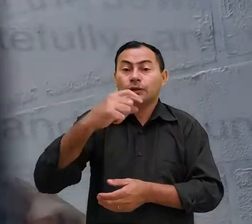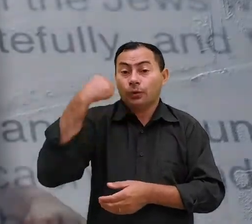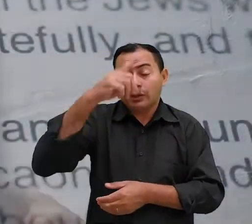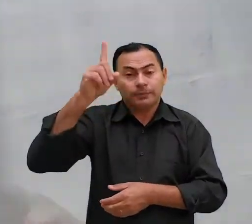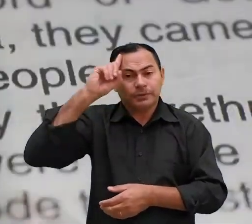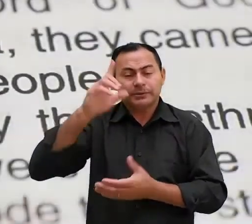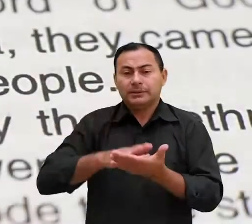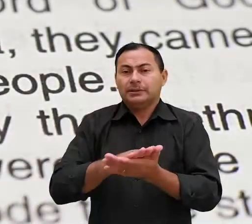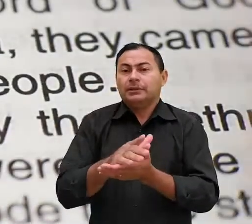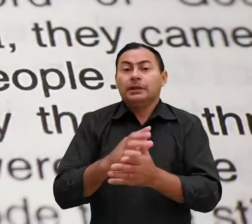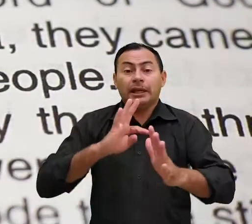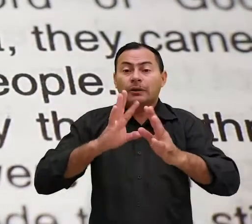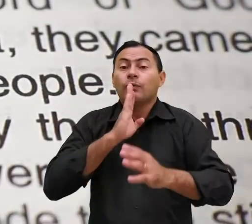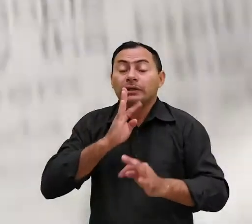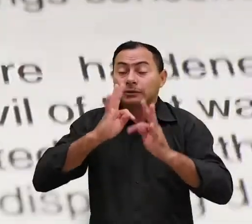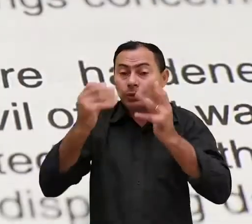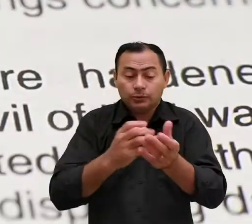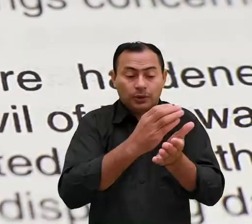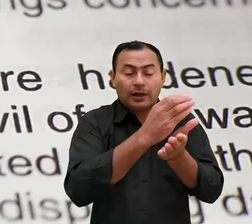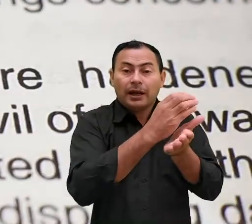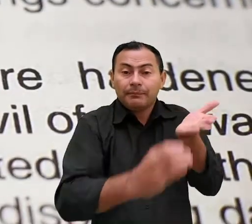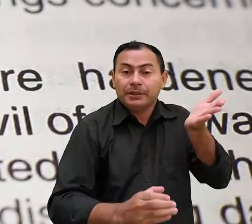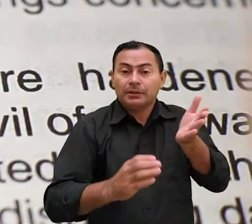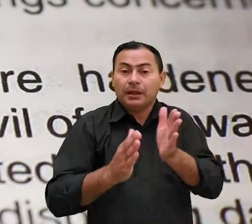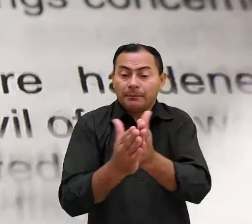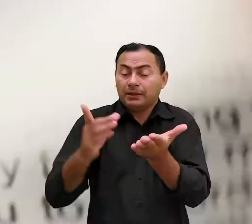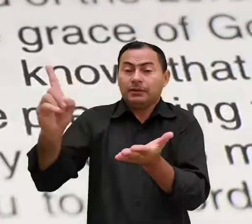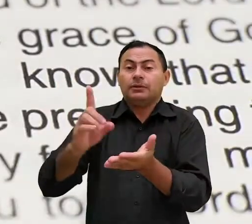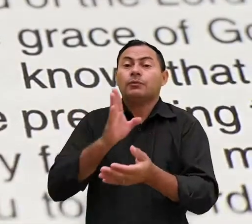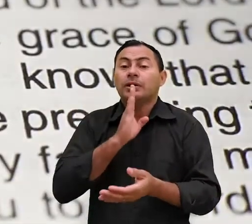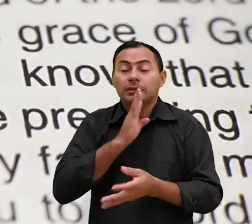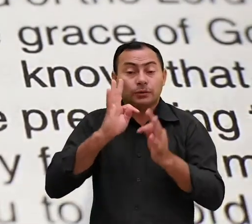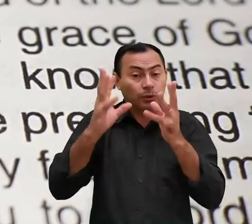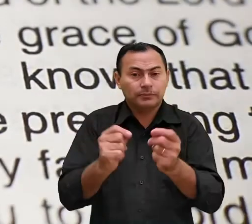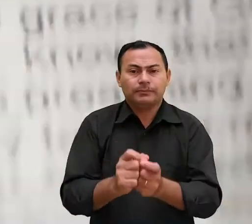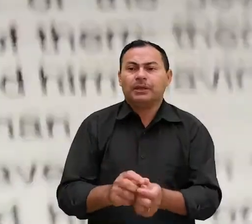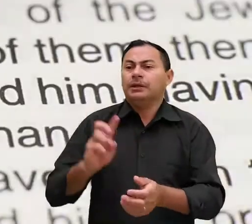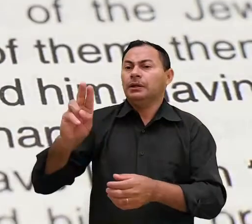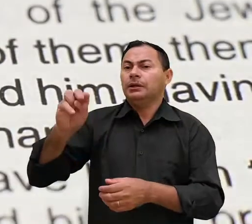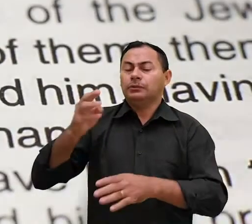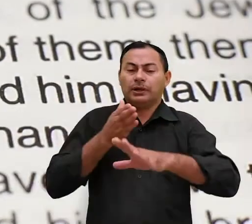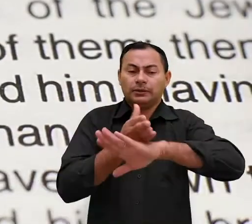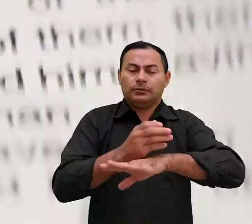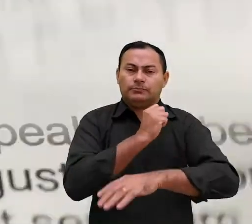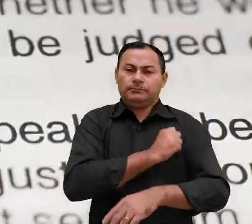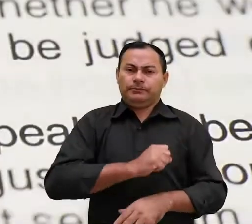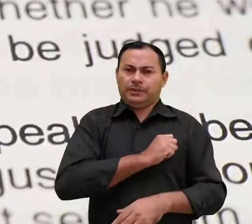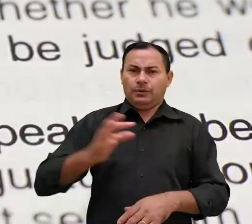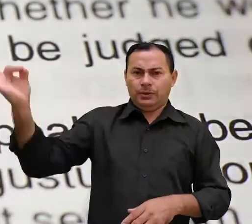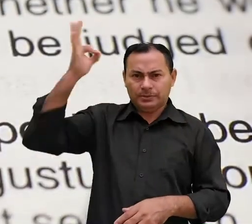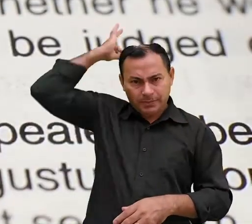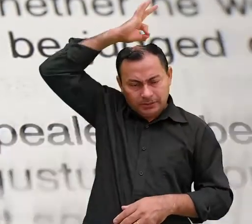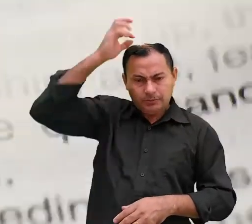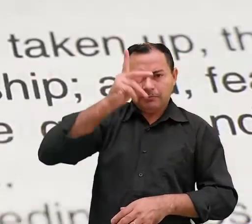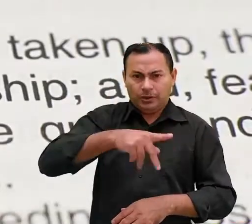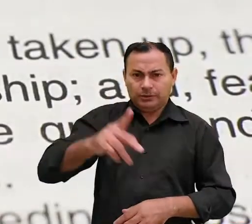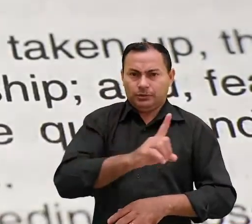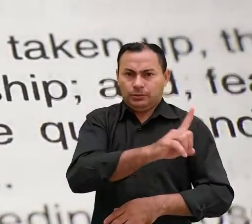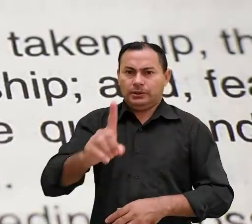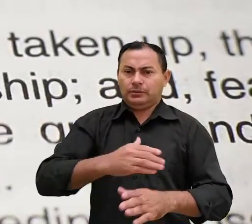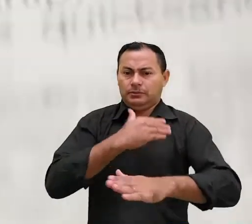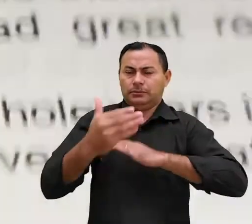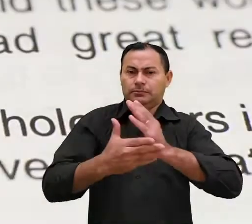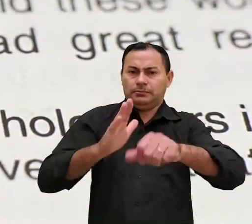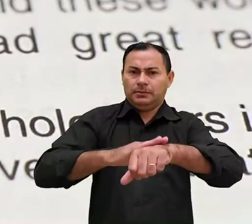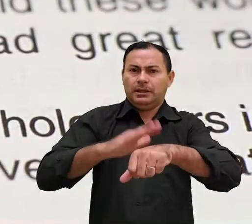horas por dia e não tem um capítulo da Bíblia que ele não conheça ele jamais frequentou o seminário o Espírito Santo foi seu professor